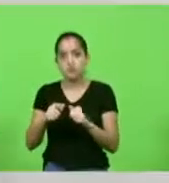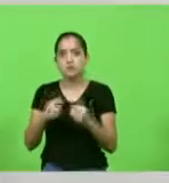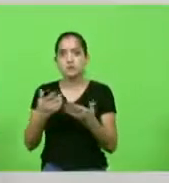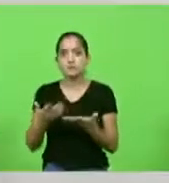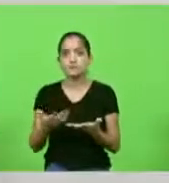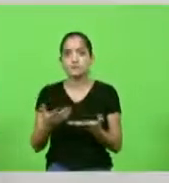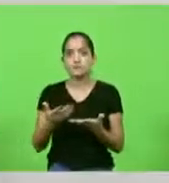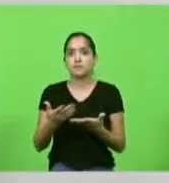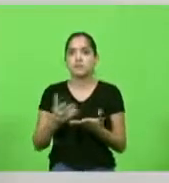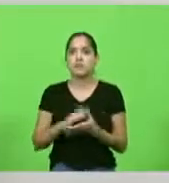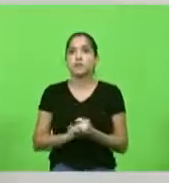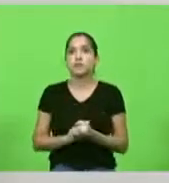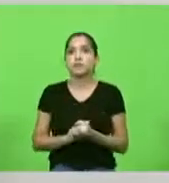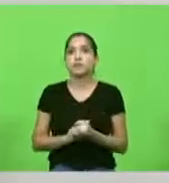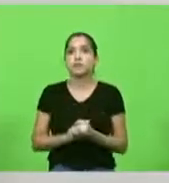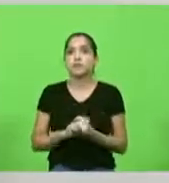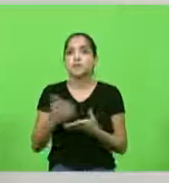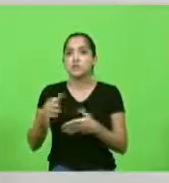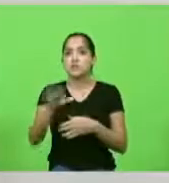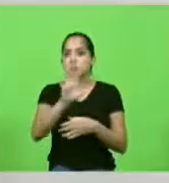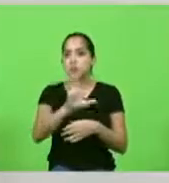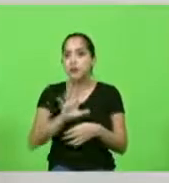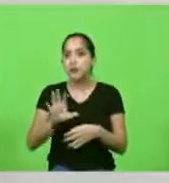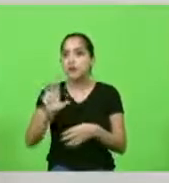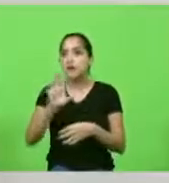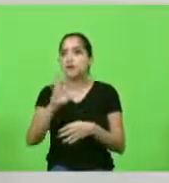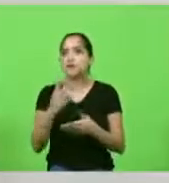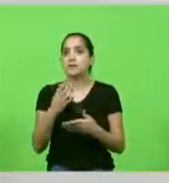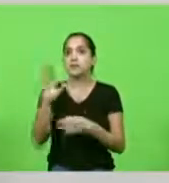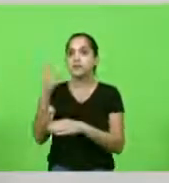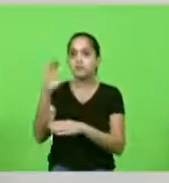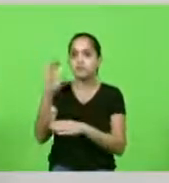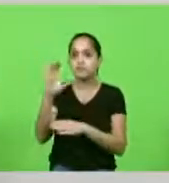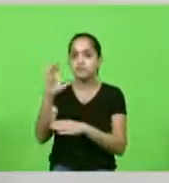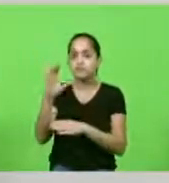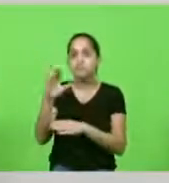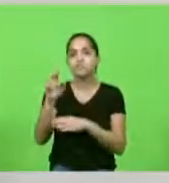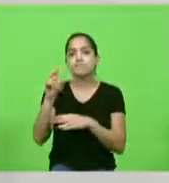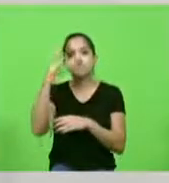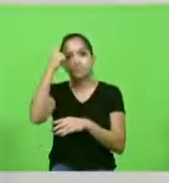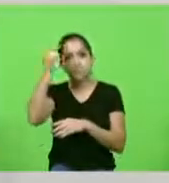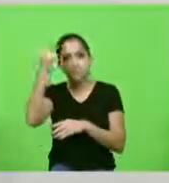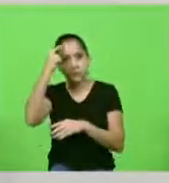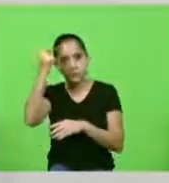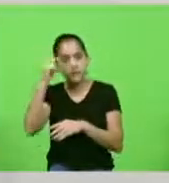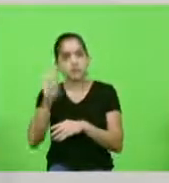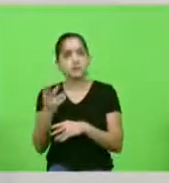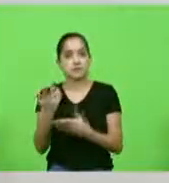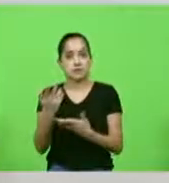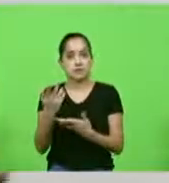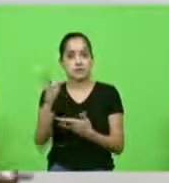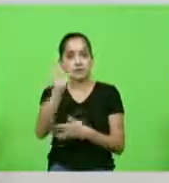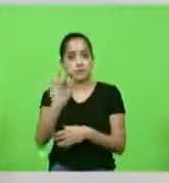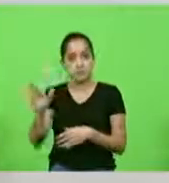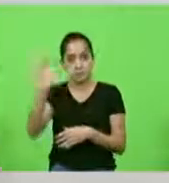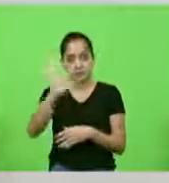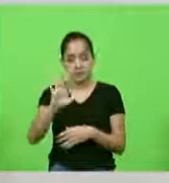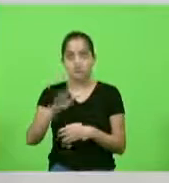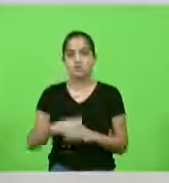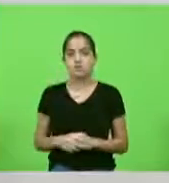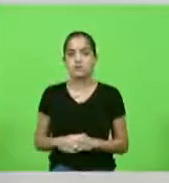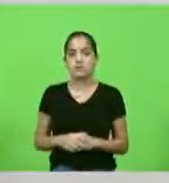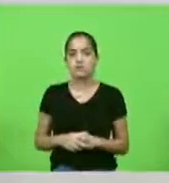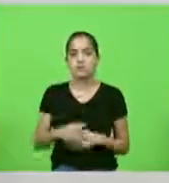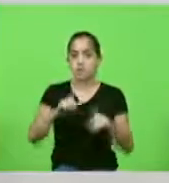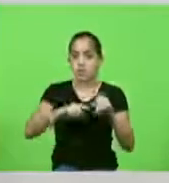vindas de áreas da pesquisa e ciência de universidades federais e o corte dos